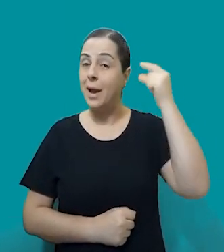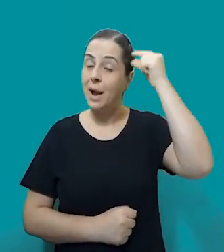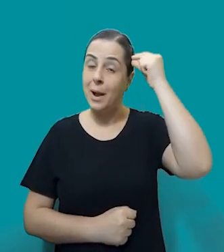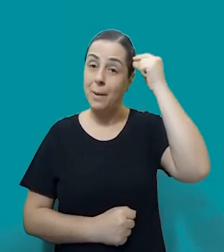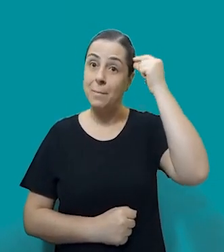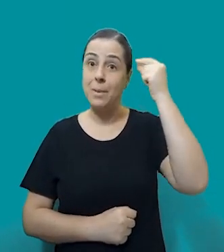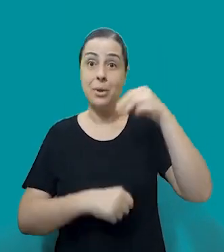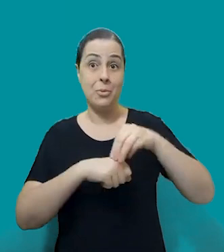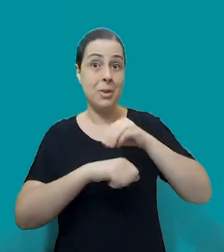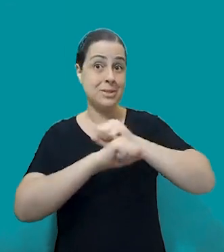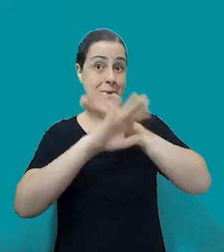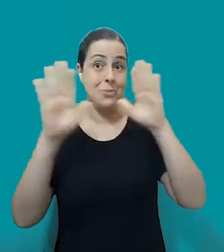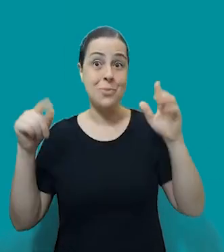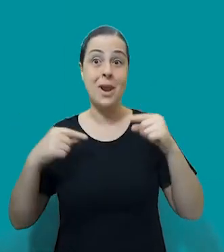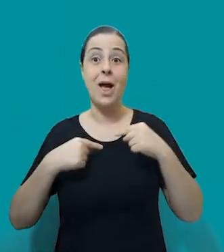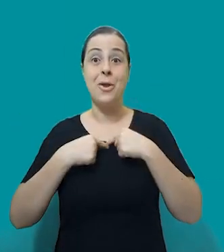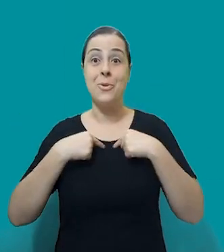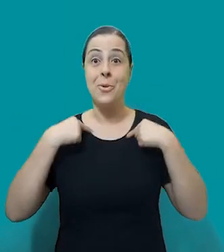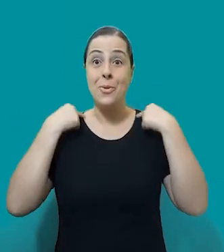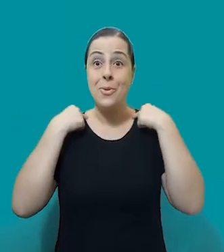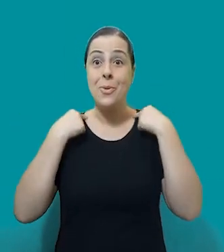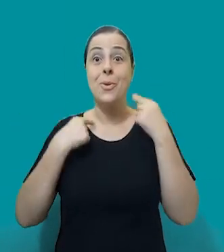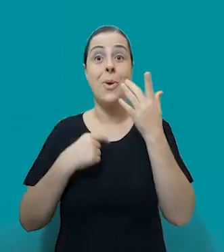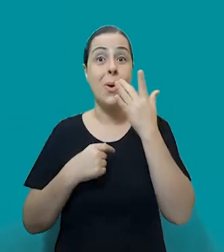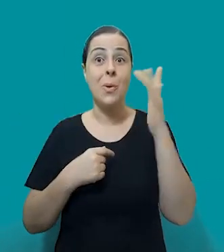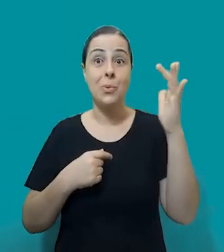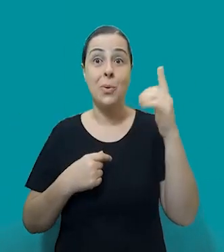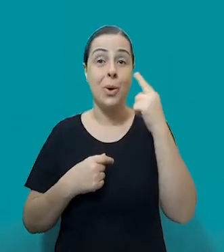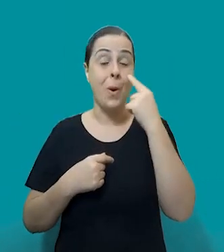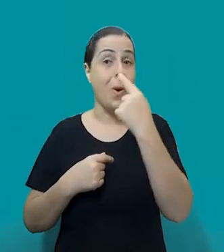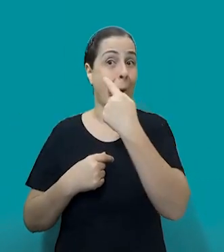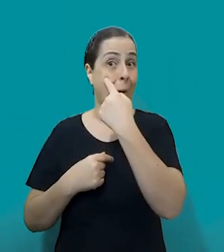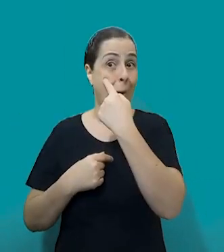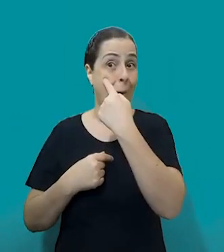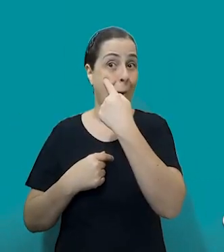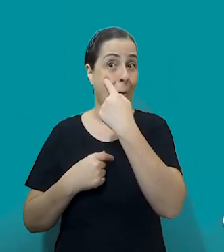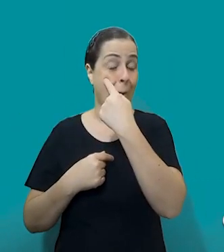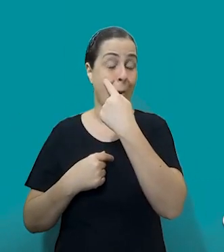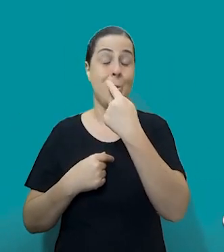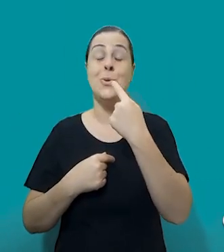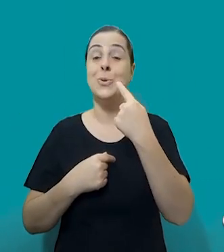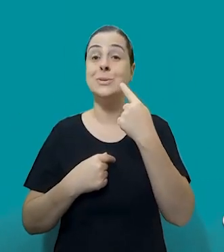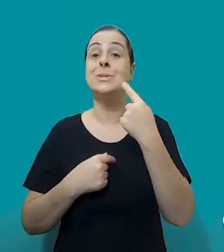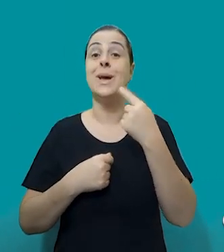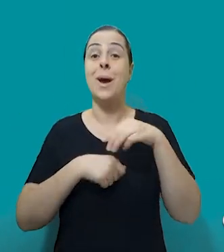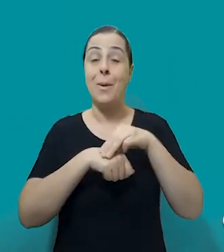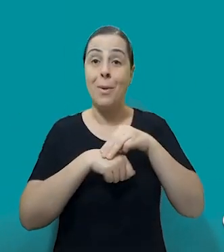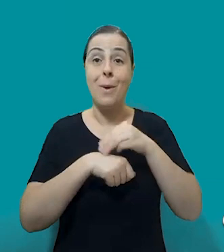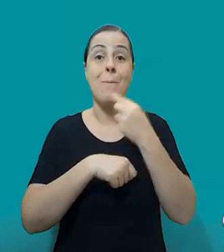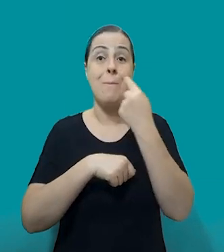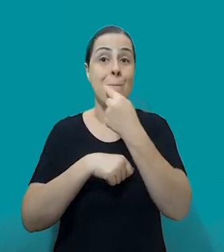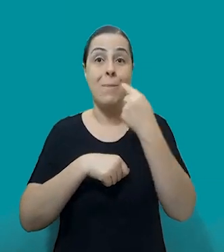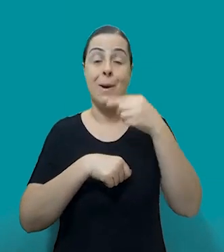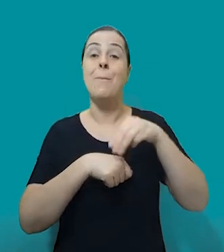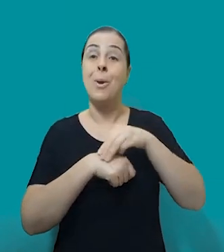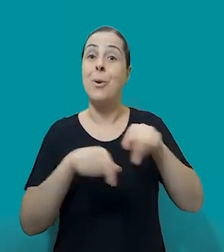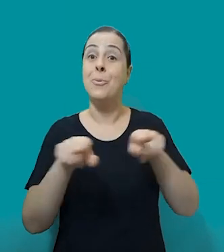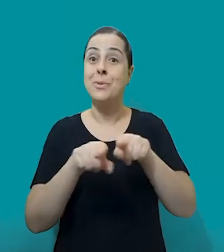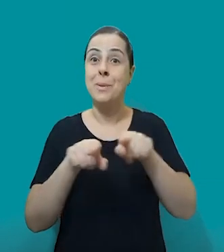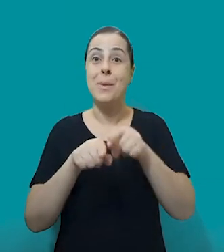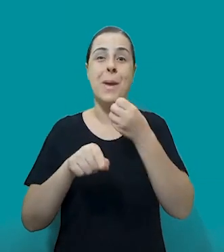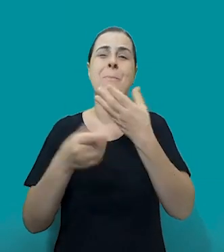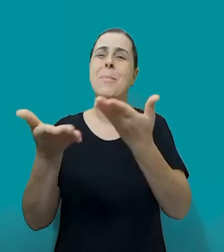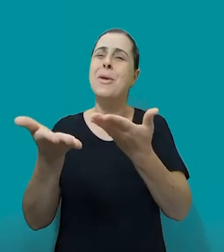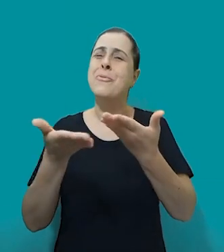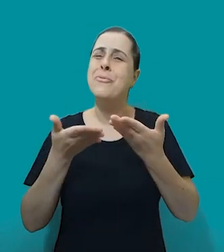longos, estou com um colar dourado, uma blusa marrom, tenho olhos castanhos e estou usando um batom marrom também. Queria dar as boas